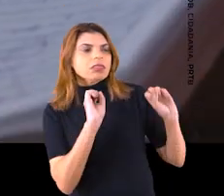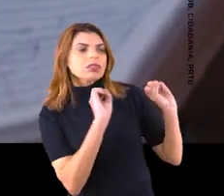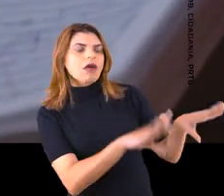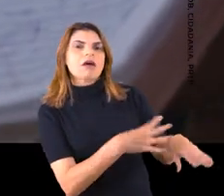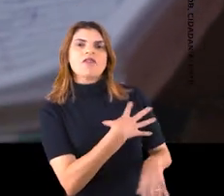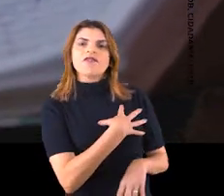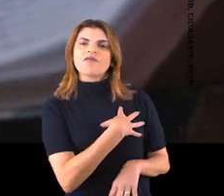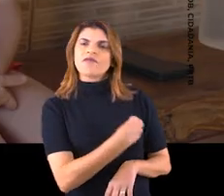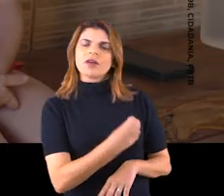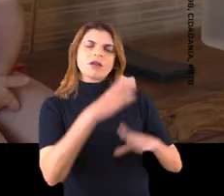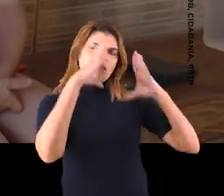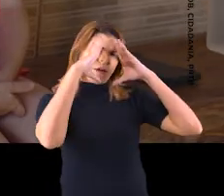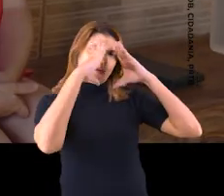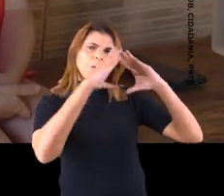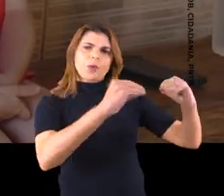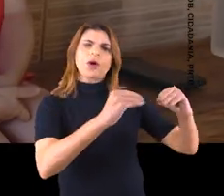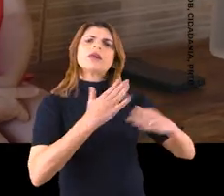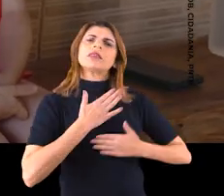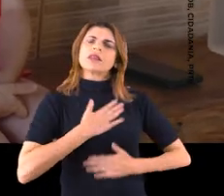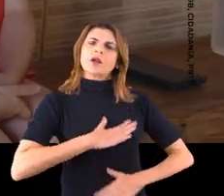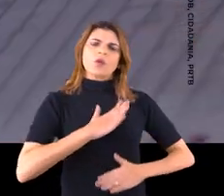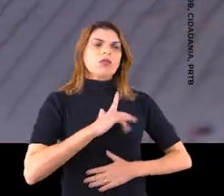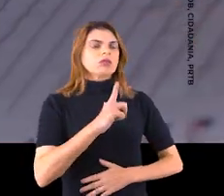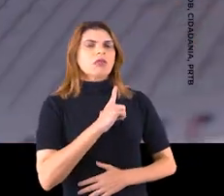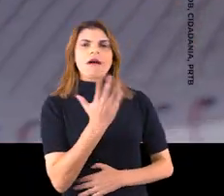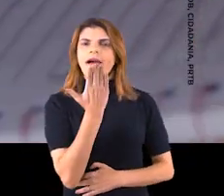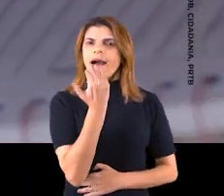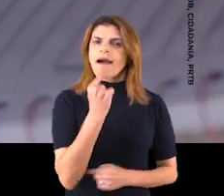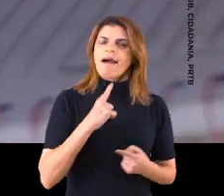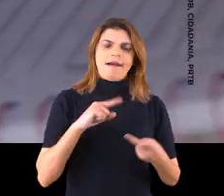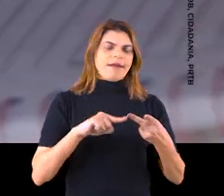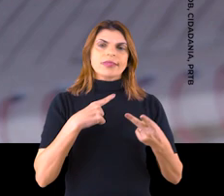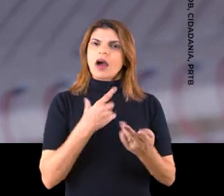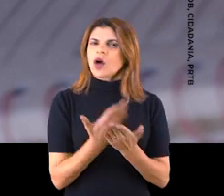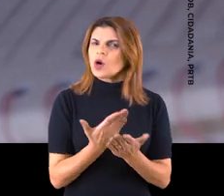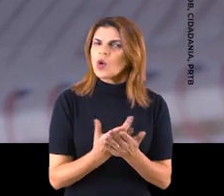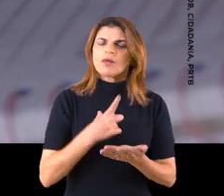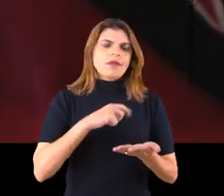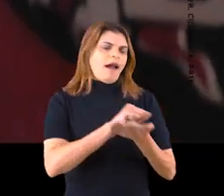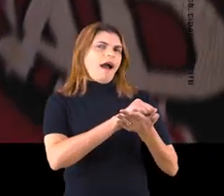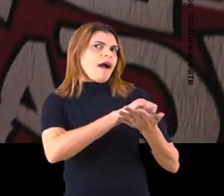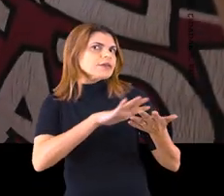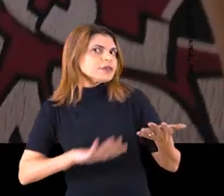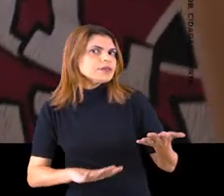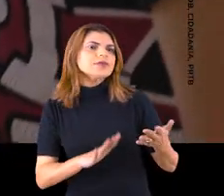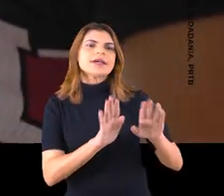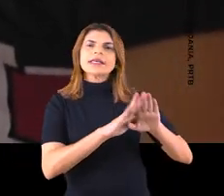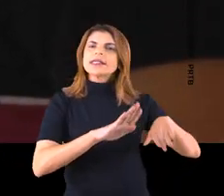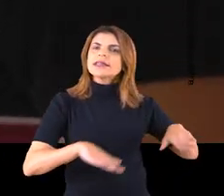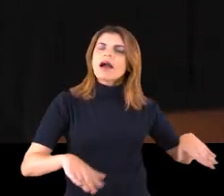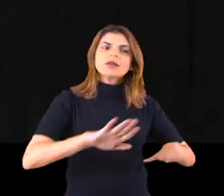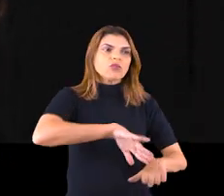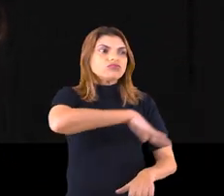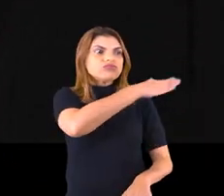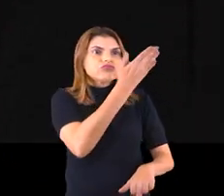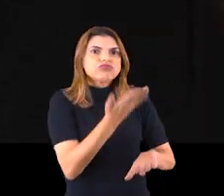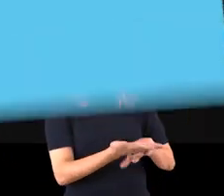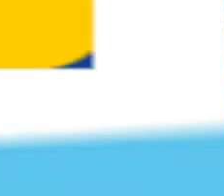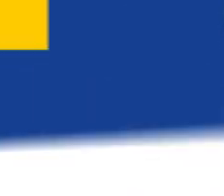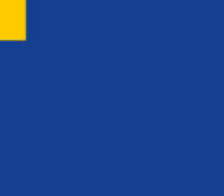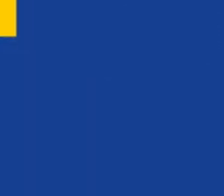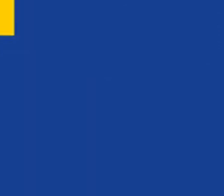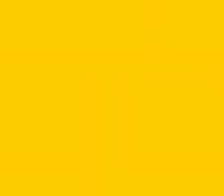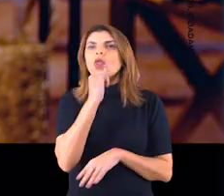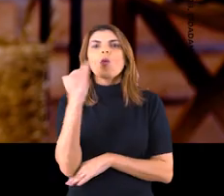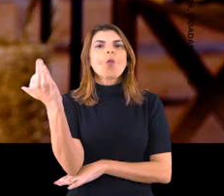tranquila, né? Que vai saber que a criança vai estar alimentada, vai estar estudando, vai ter alguma atividade para a criança fazer, porque a criança vai ficar lá em tempo integral, não vai ficar à